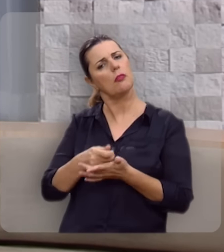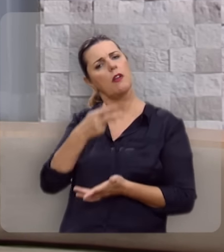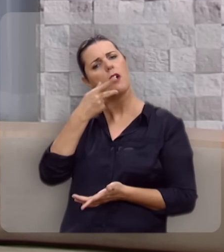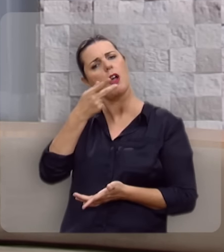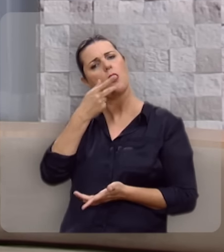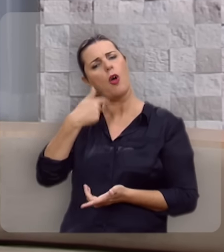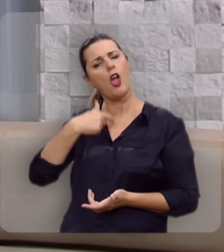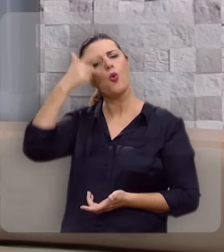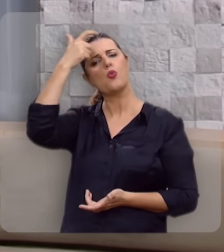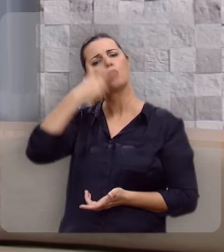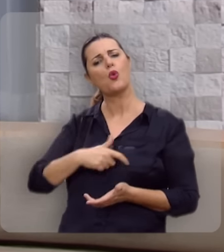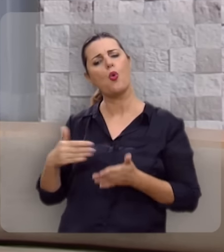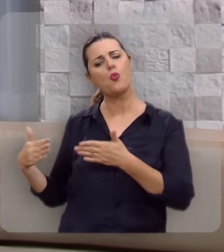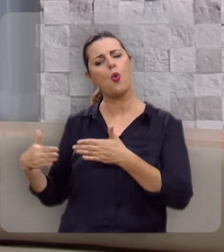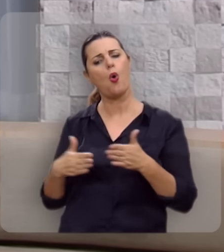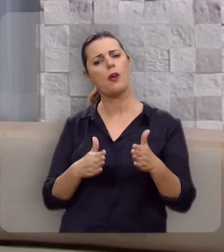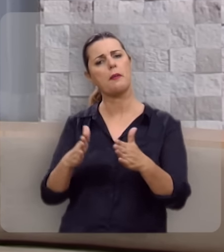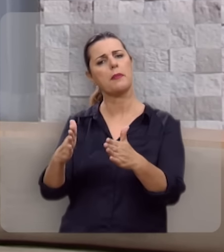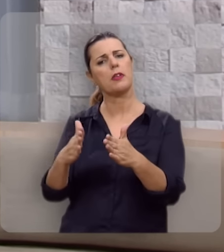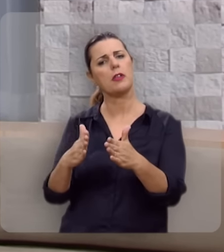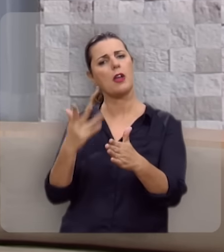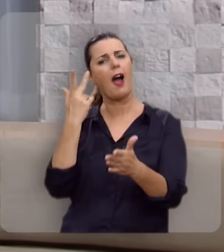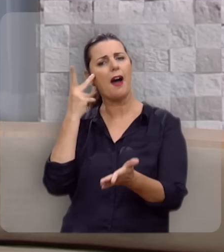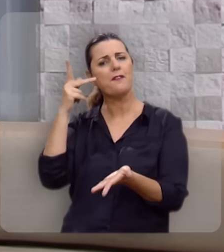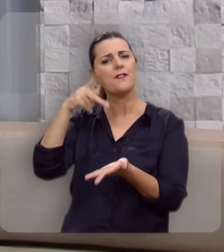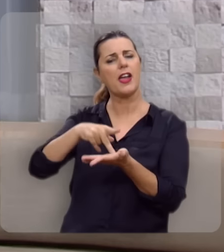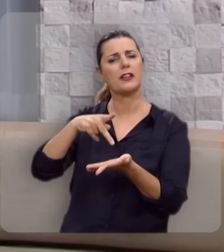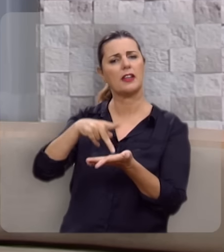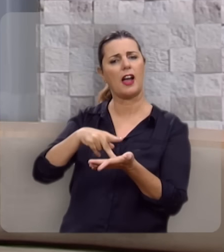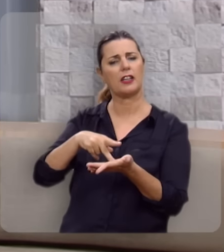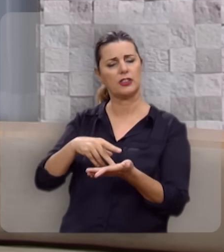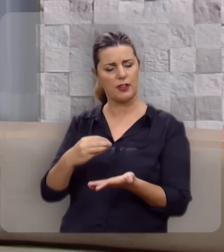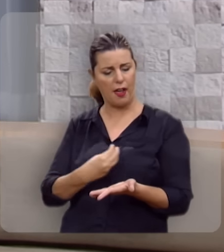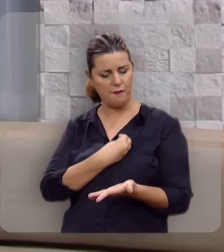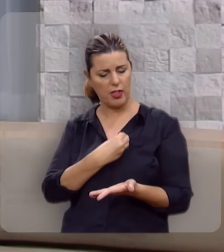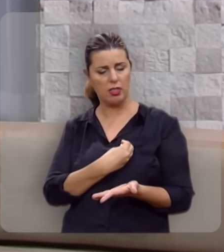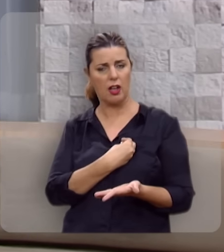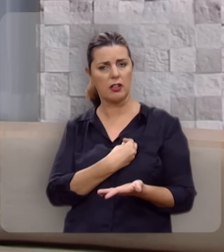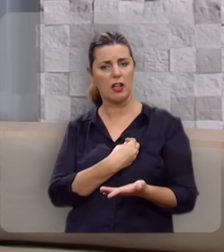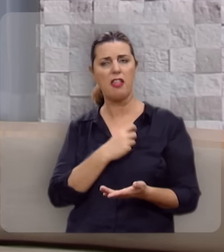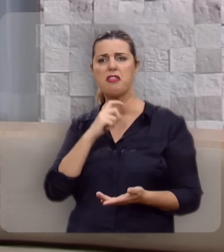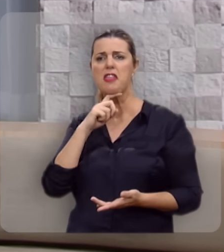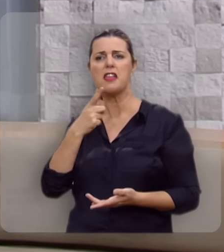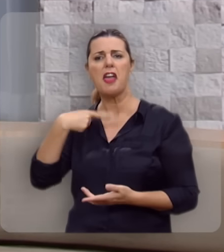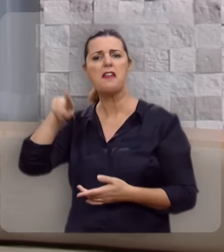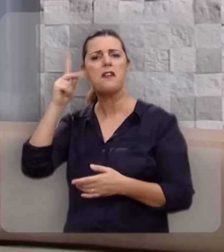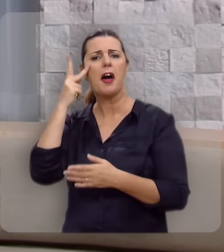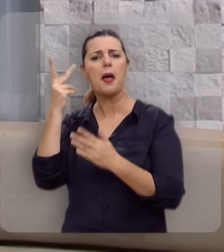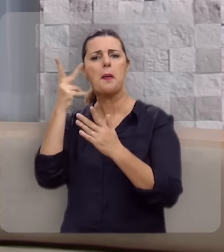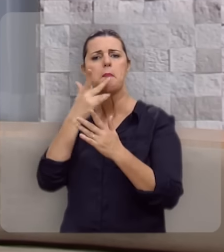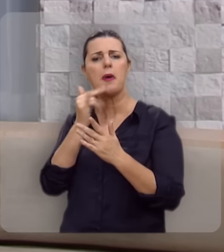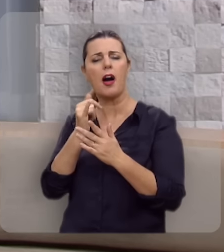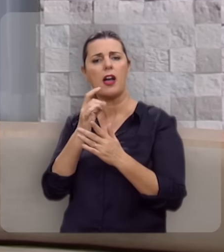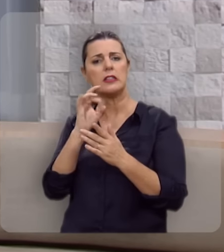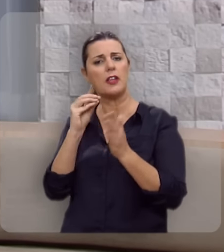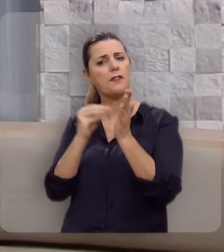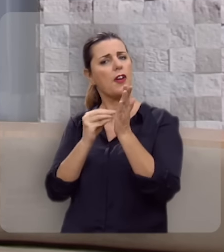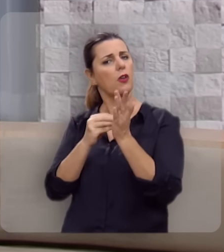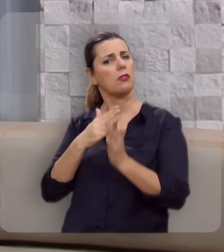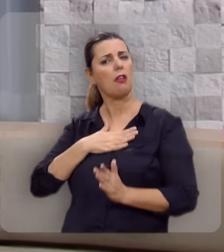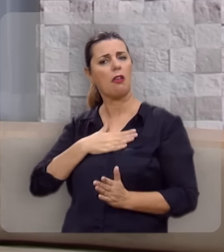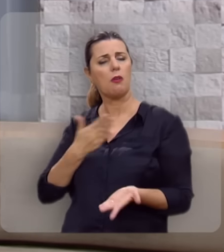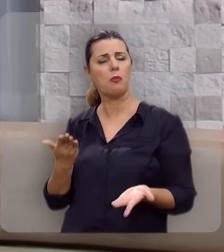definiu, eu sou o caminho e a verdade e a vida, e ninguém vem ao Pai